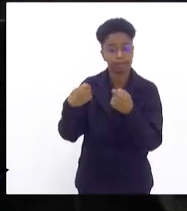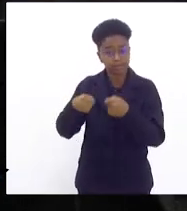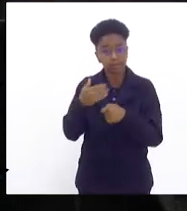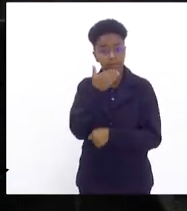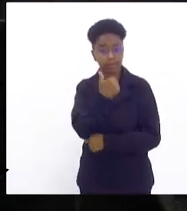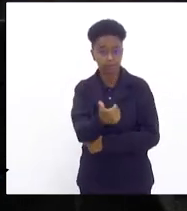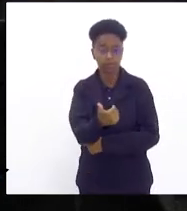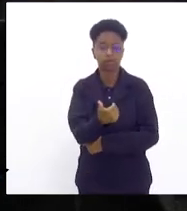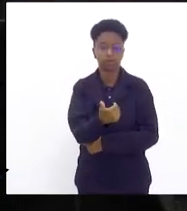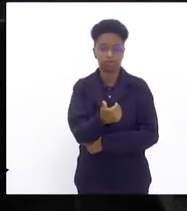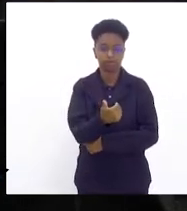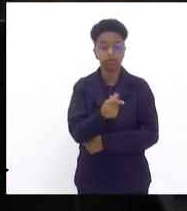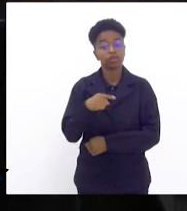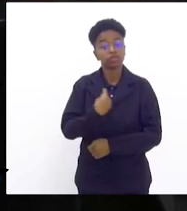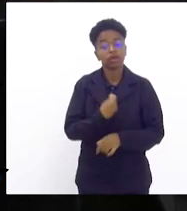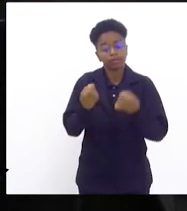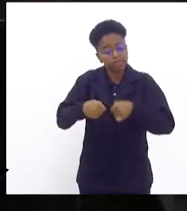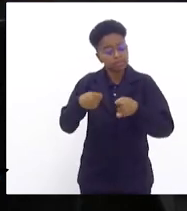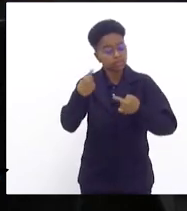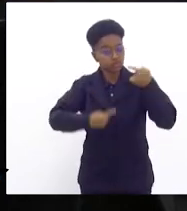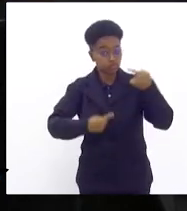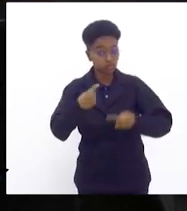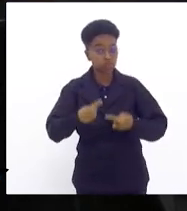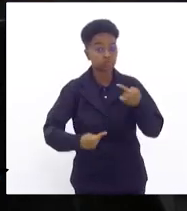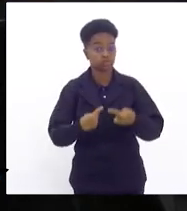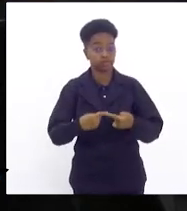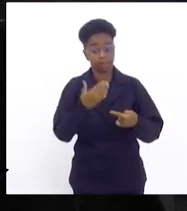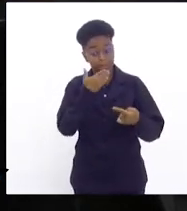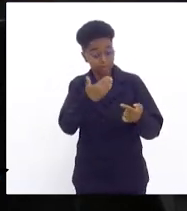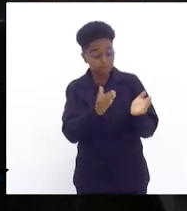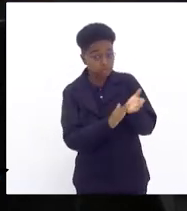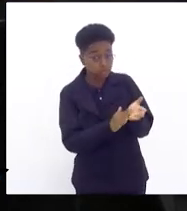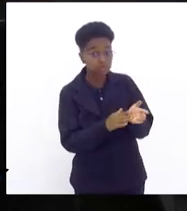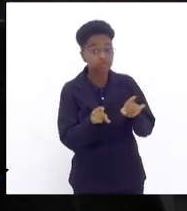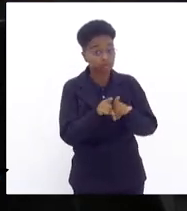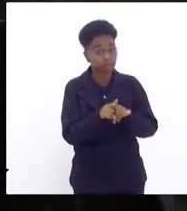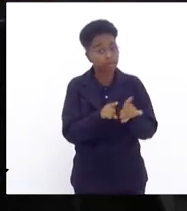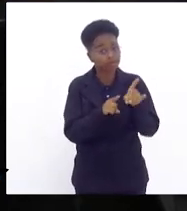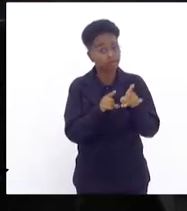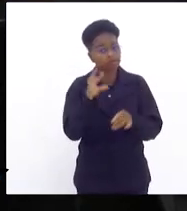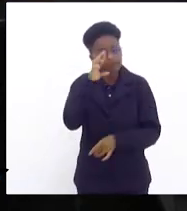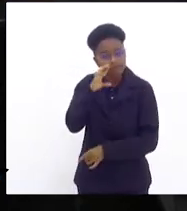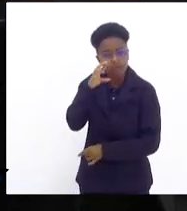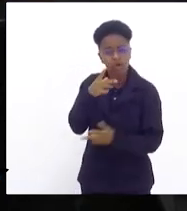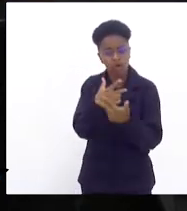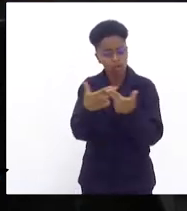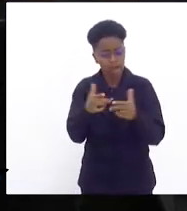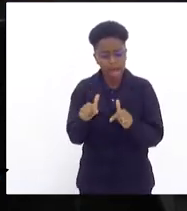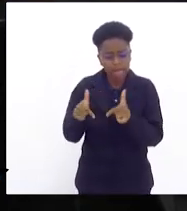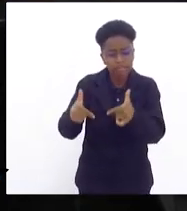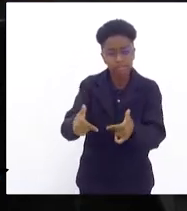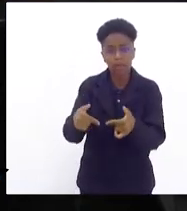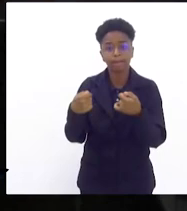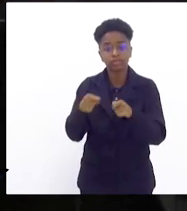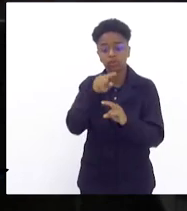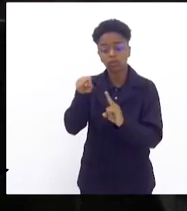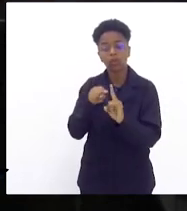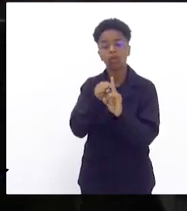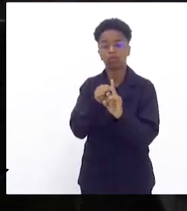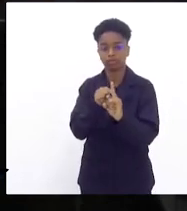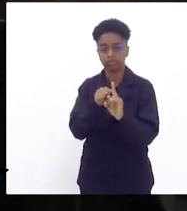A gente precisa discutir, cobrar e fiscalizar ações que tenha como objetivo